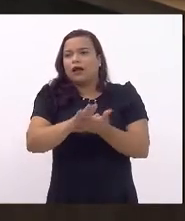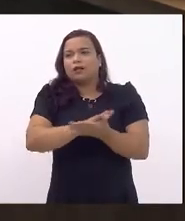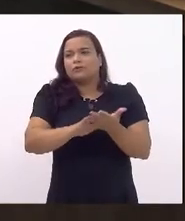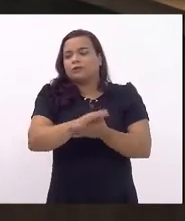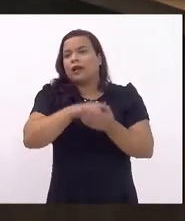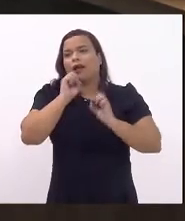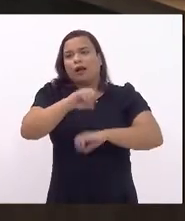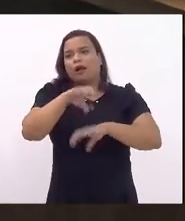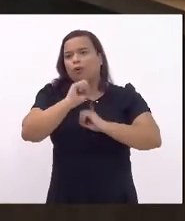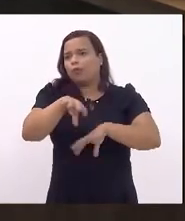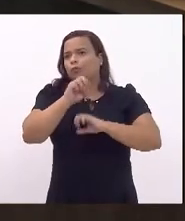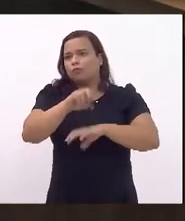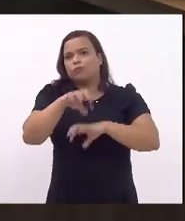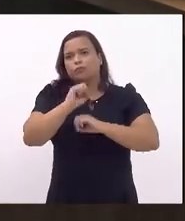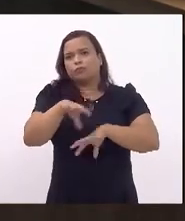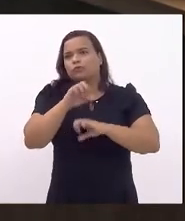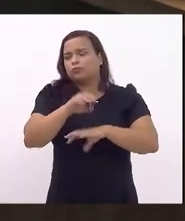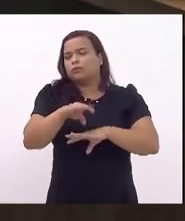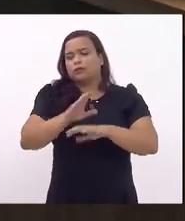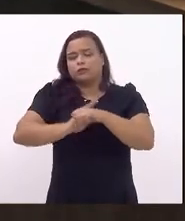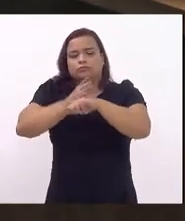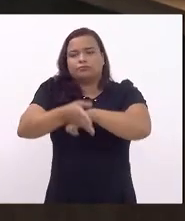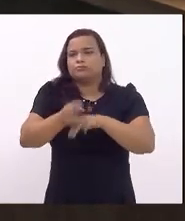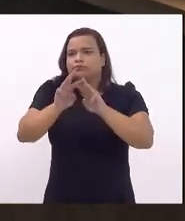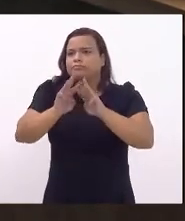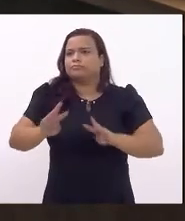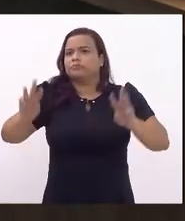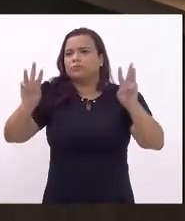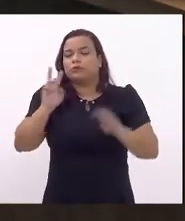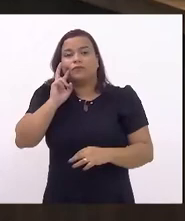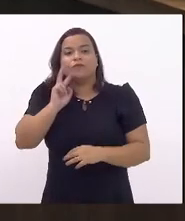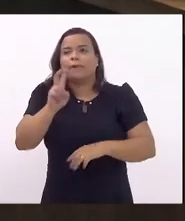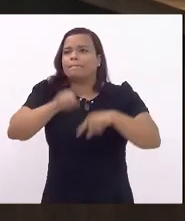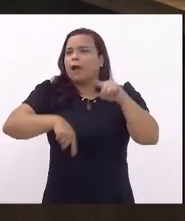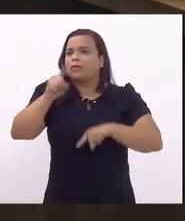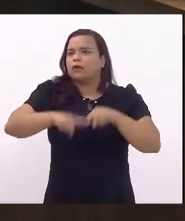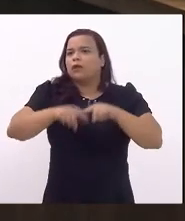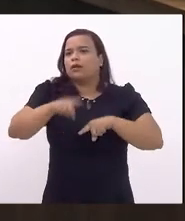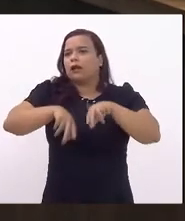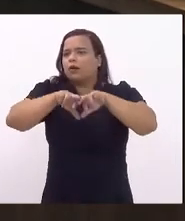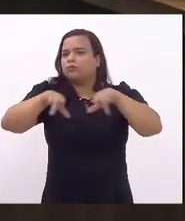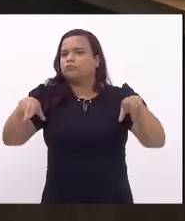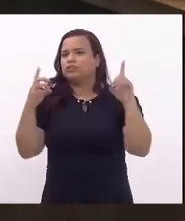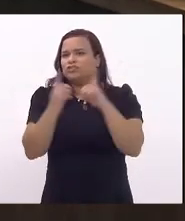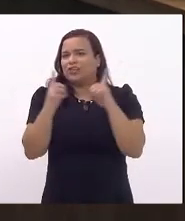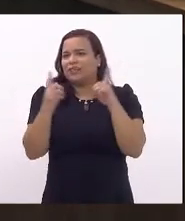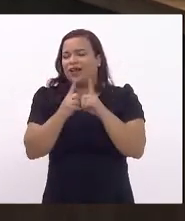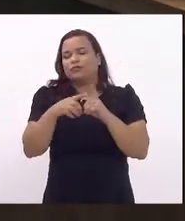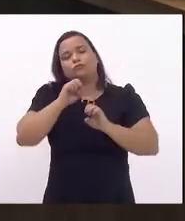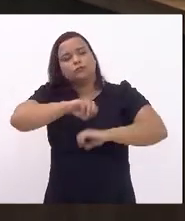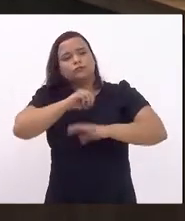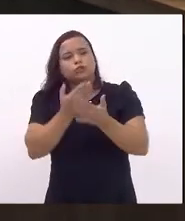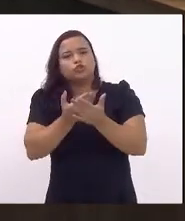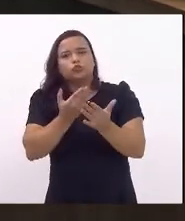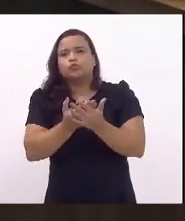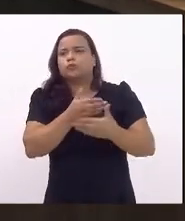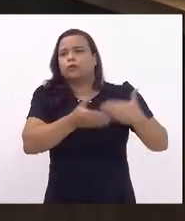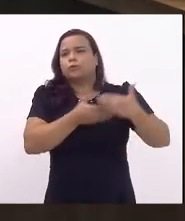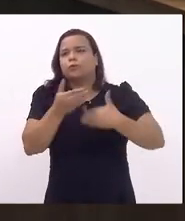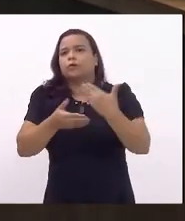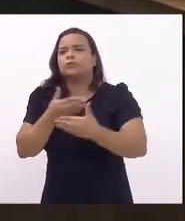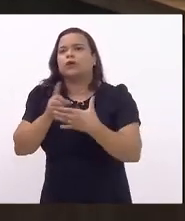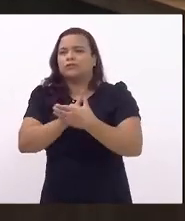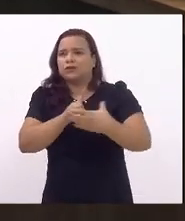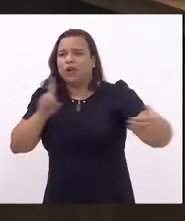acesso à internet para poder ter o seu material didático que foi durante o processo de